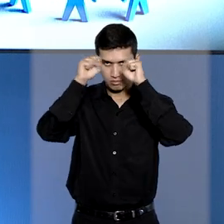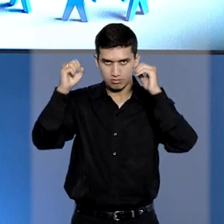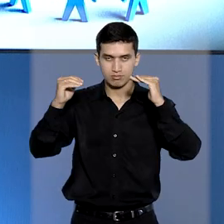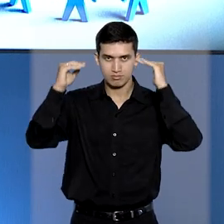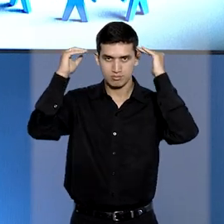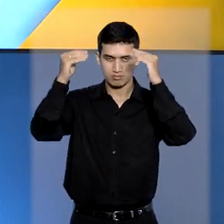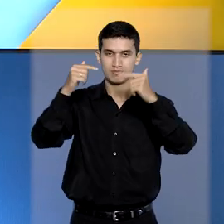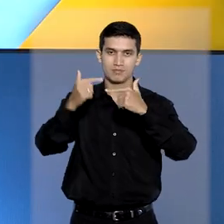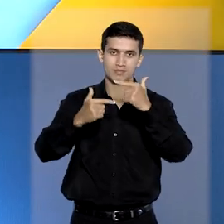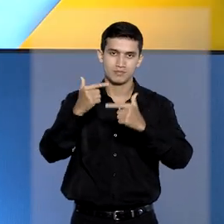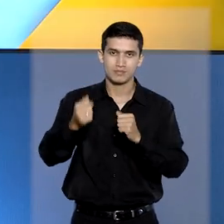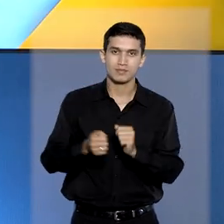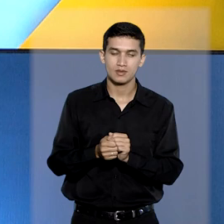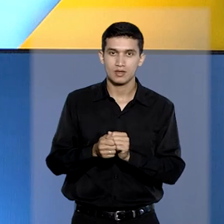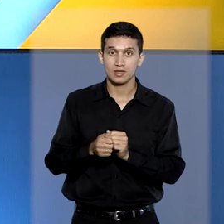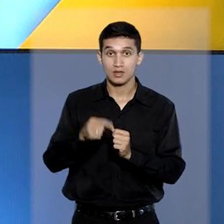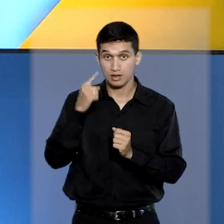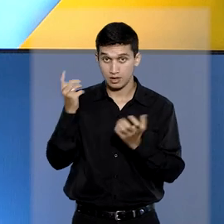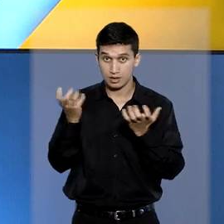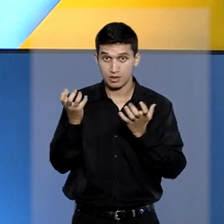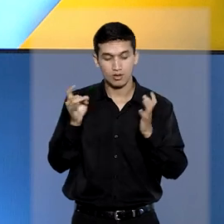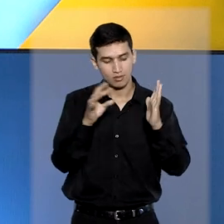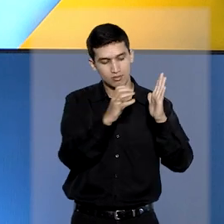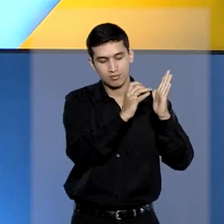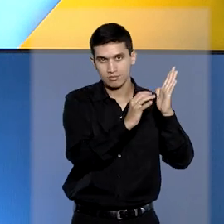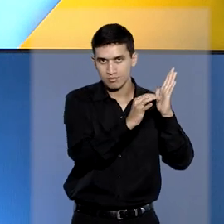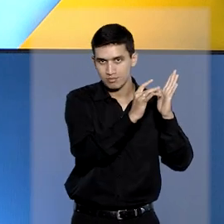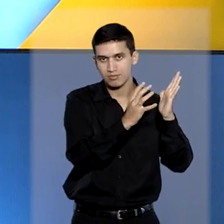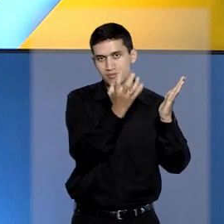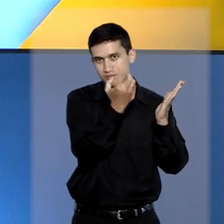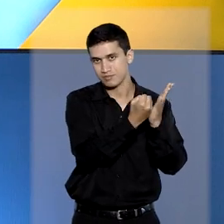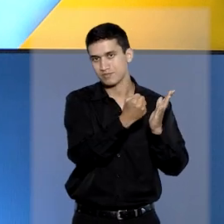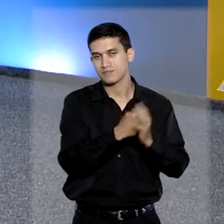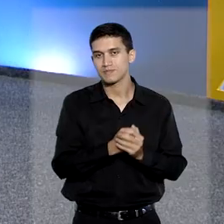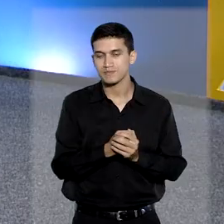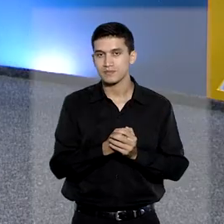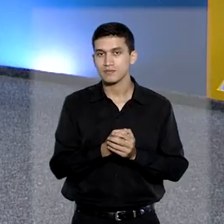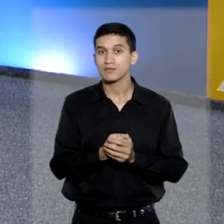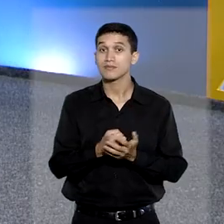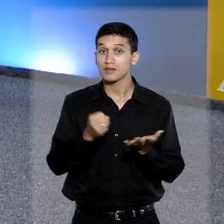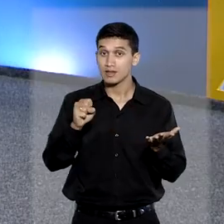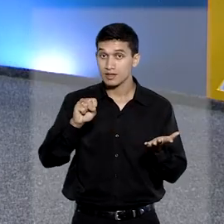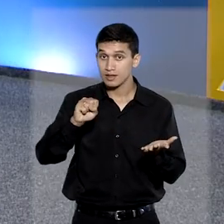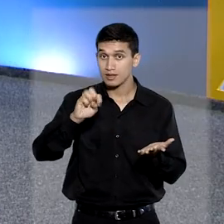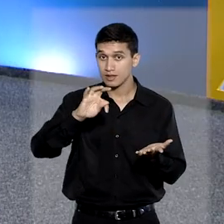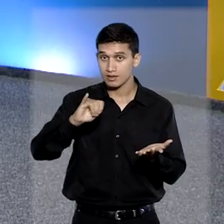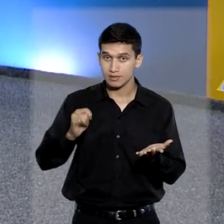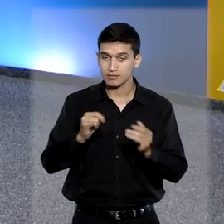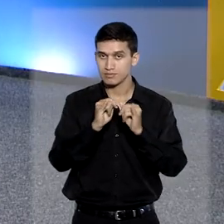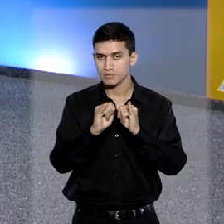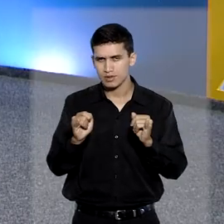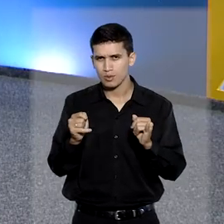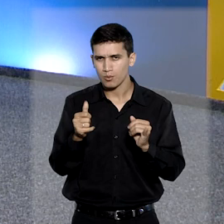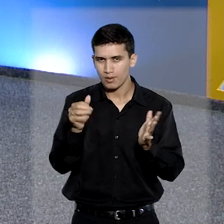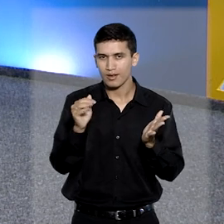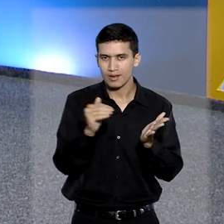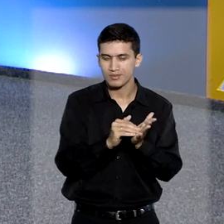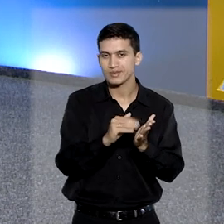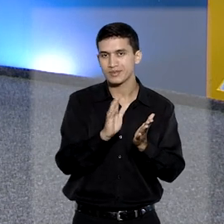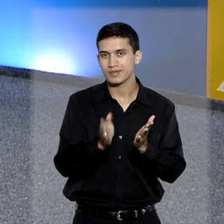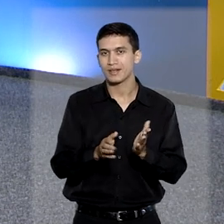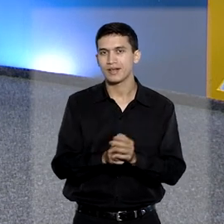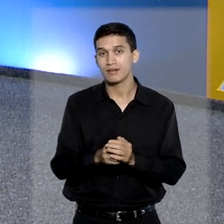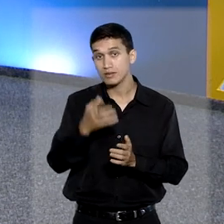ouvir, é só clicar no QR Code que aparece aqui embaixo. E o STJ Notícias está chegando ao fim.